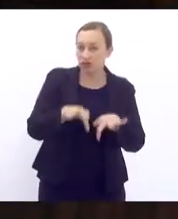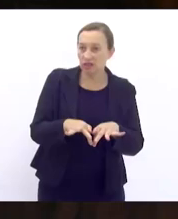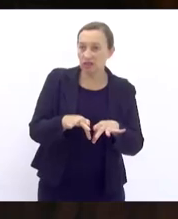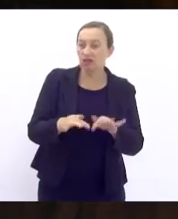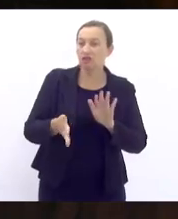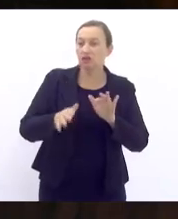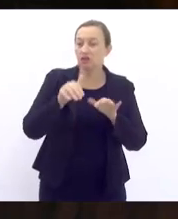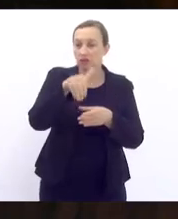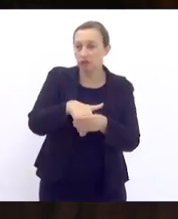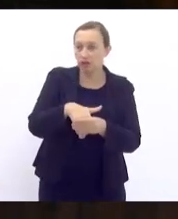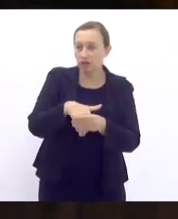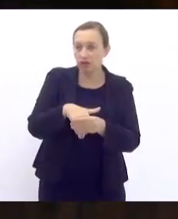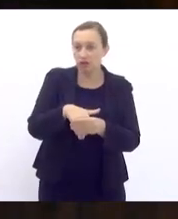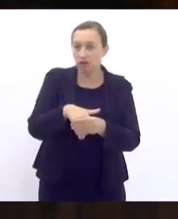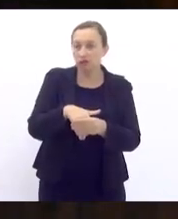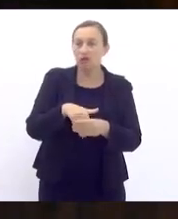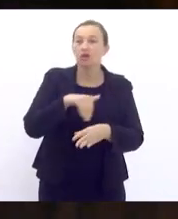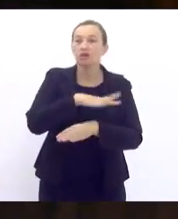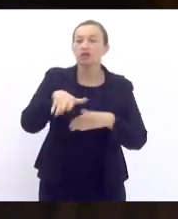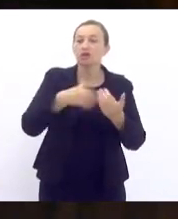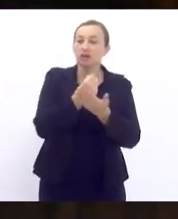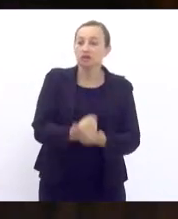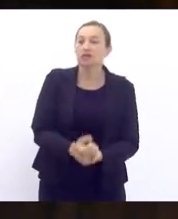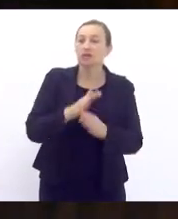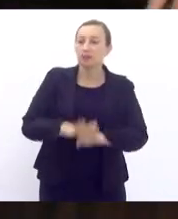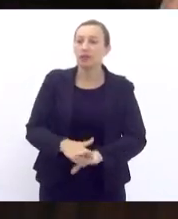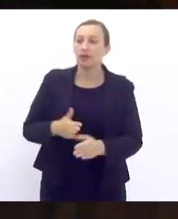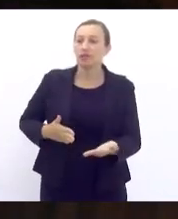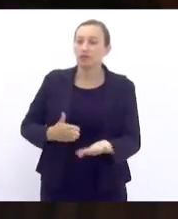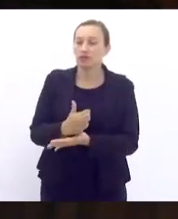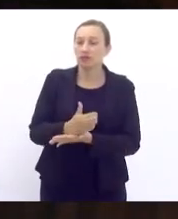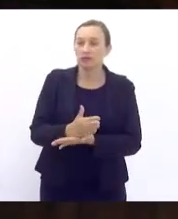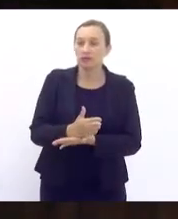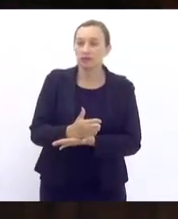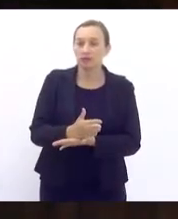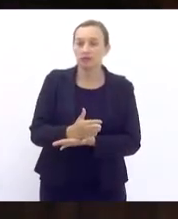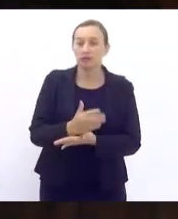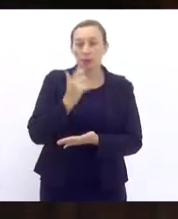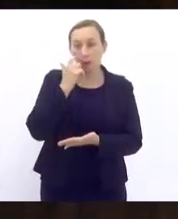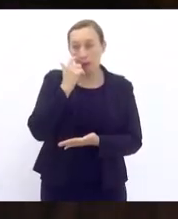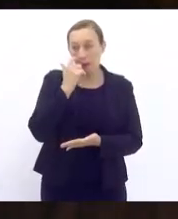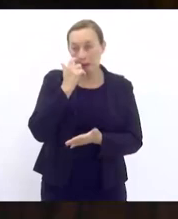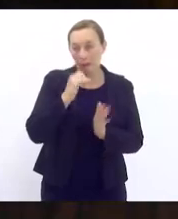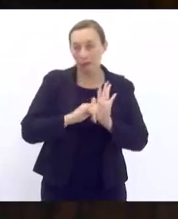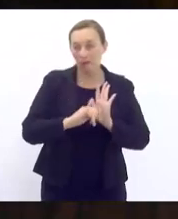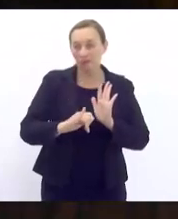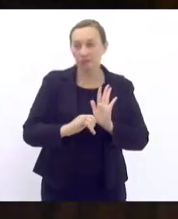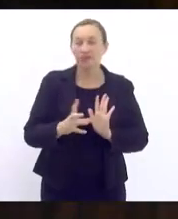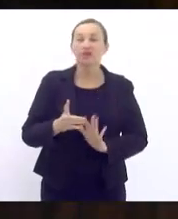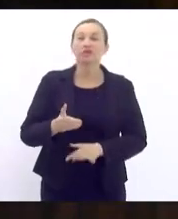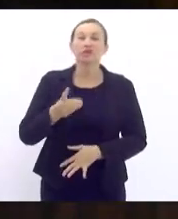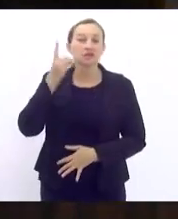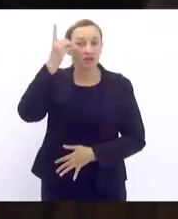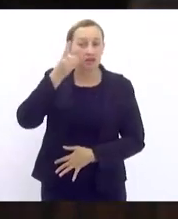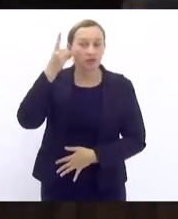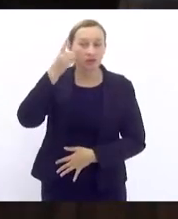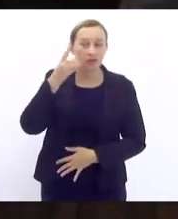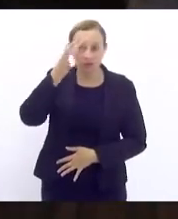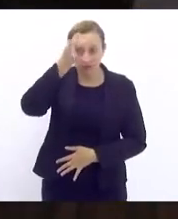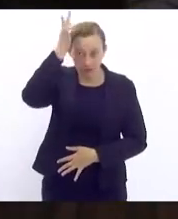discussão, em votação, os senhores que aprovam, permaneçam como estão, aprovado, vai autógrafo. Deputado Fred